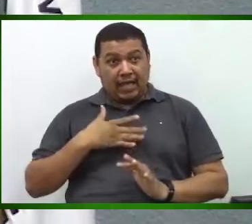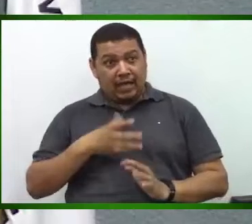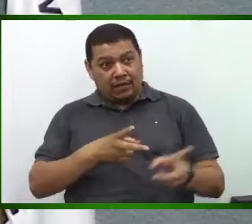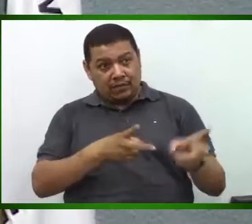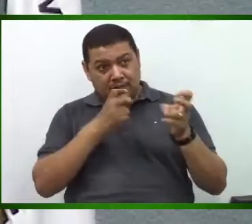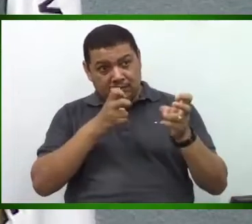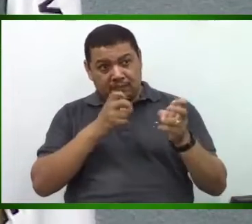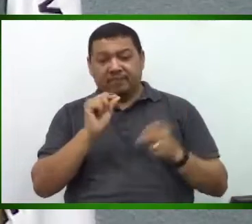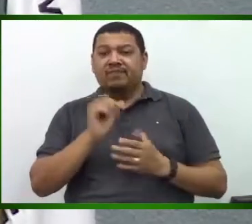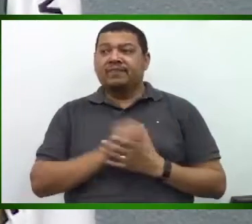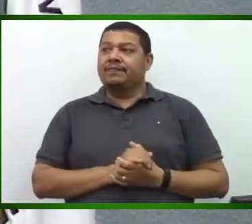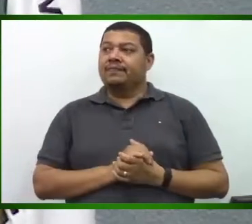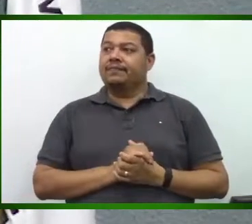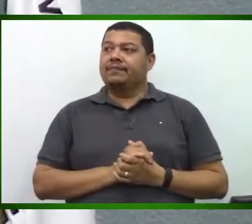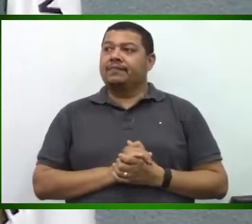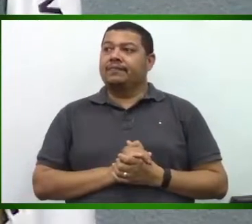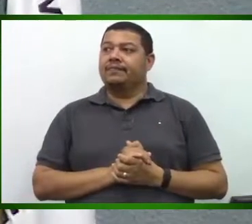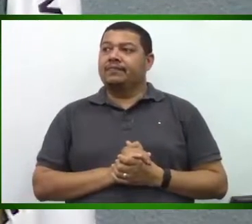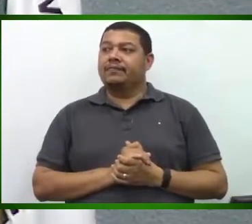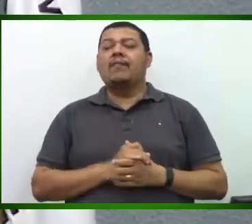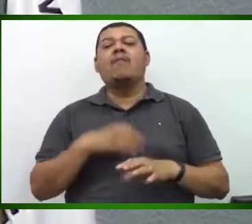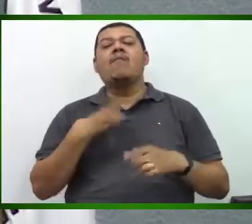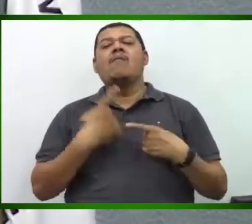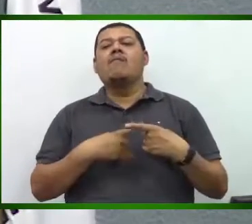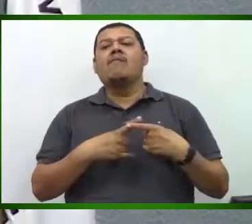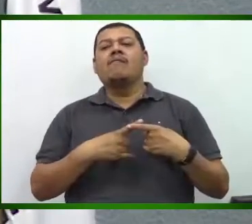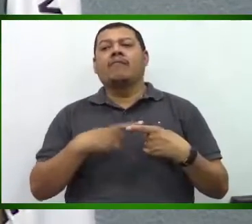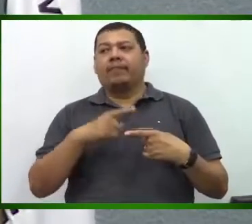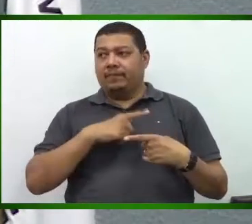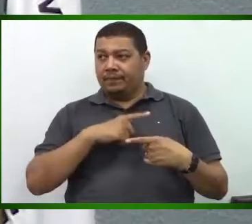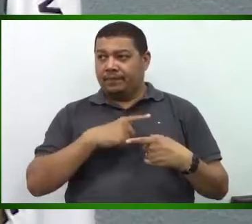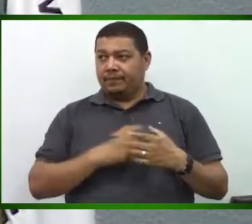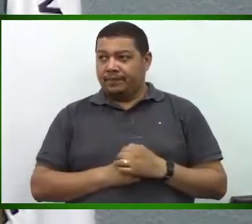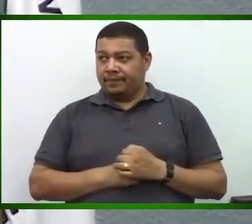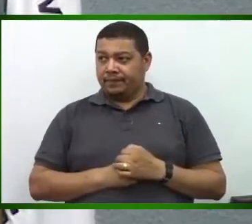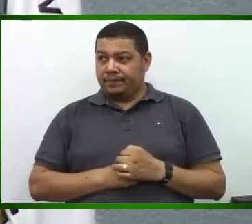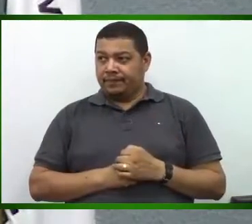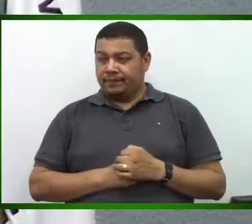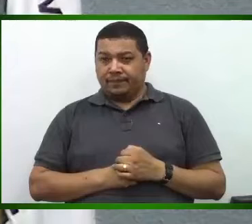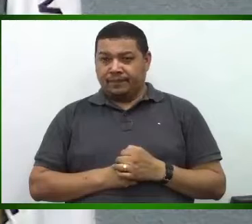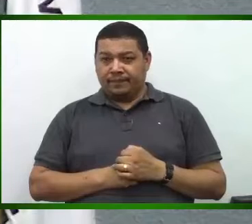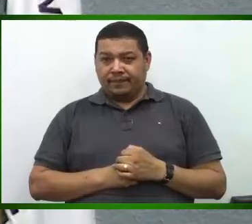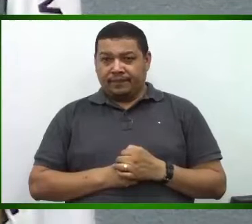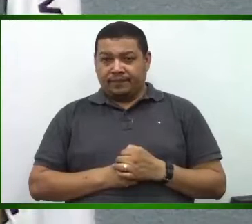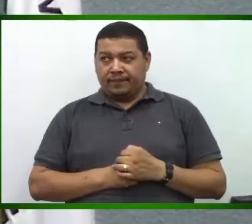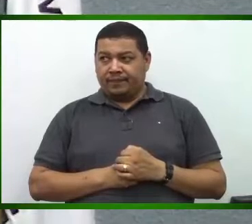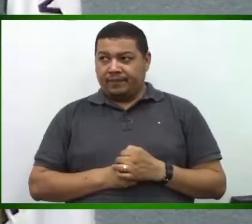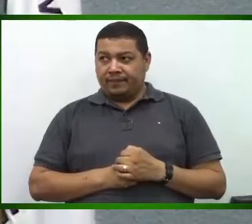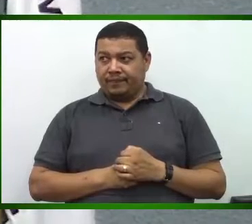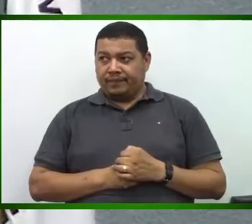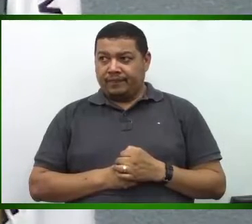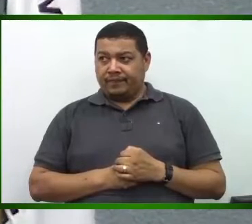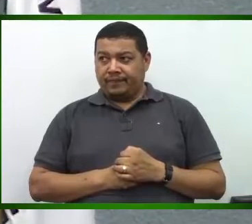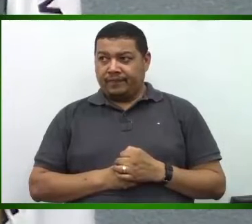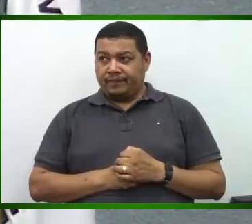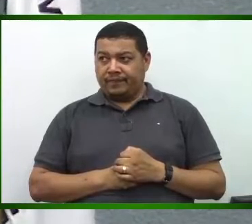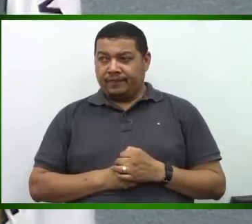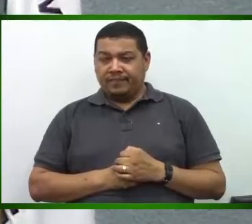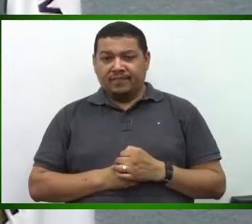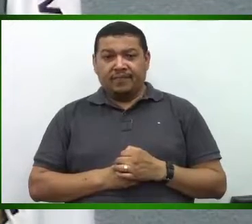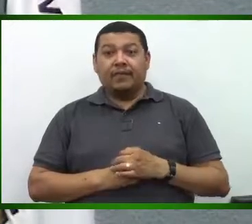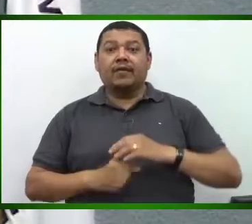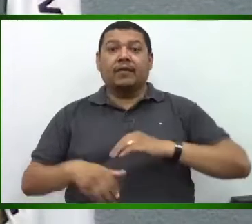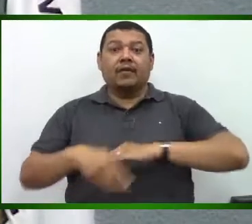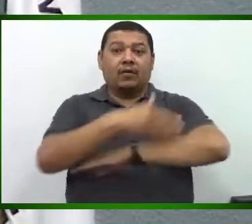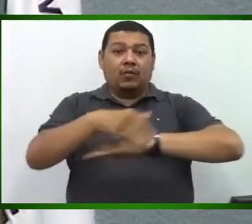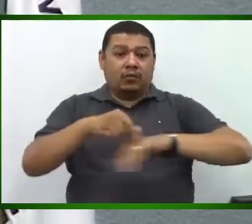que o motivo de ter aberto um canteiro, aberto a entrada naquele canteiro,